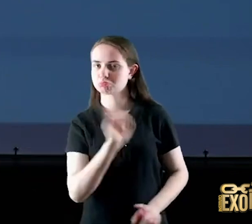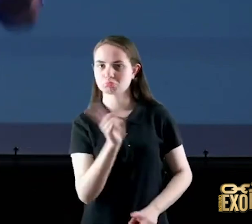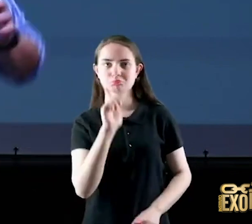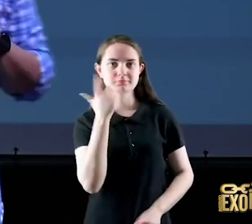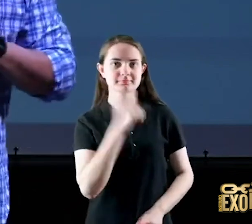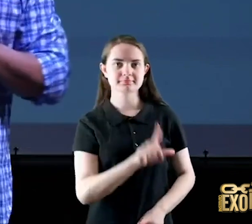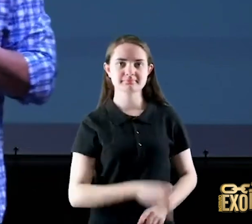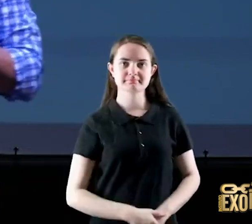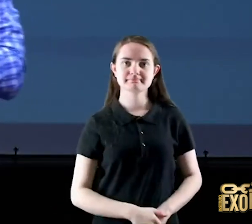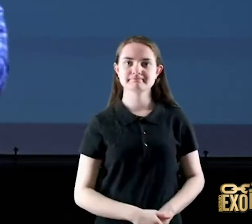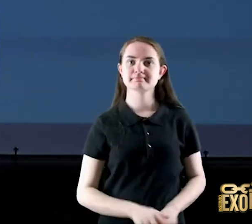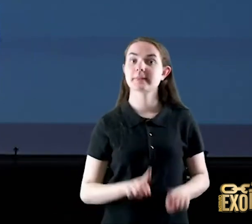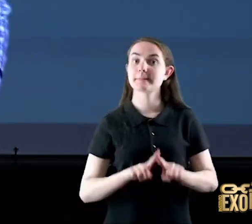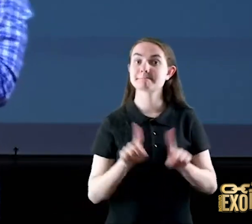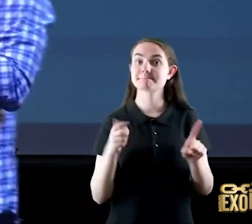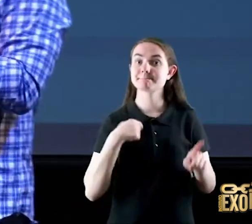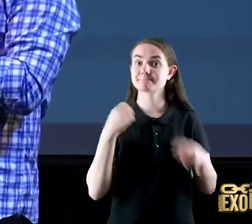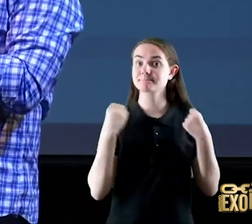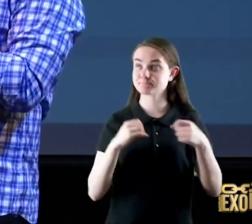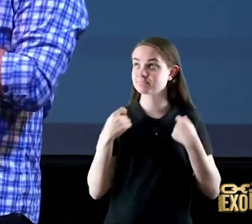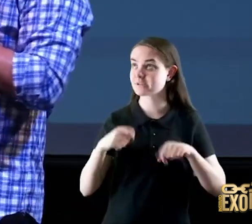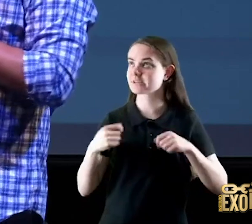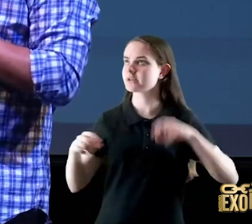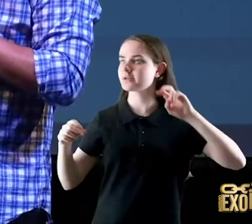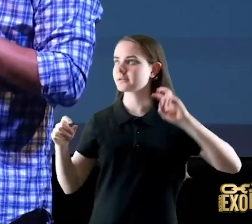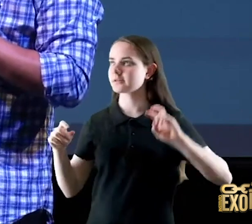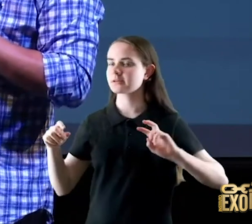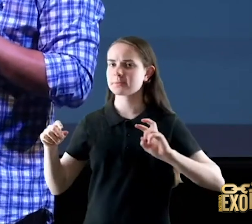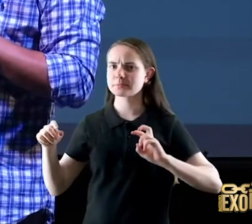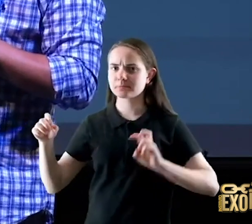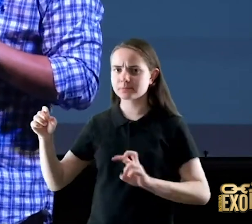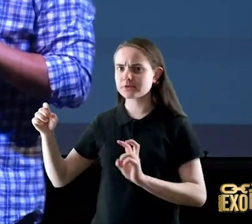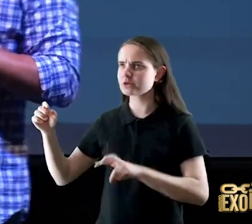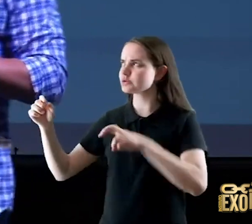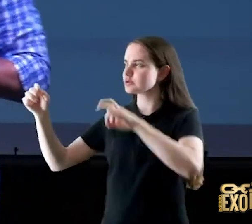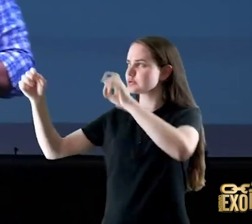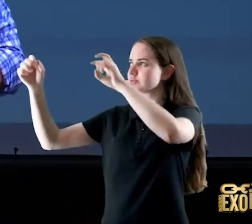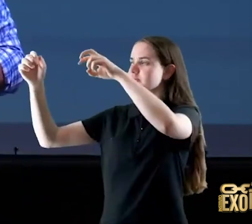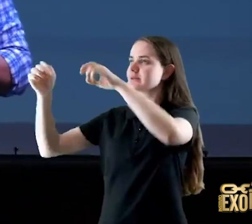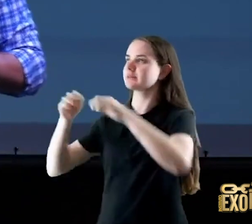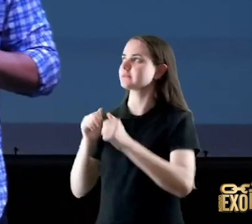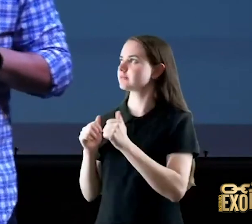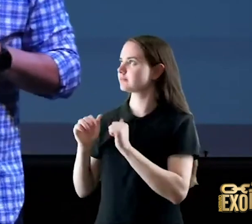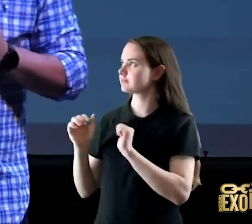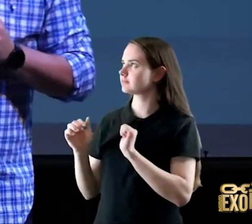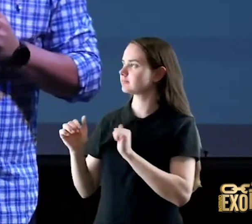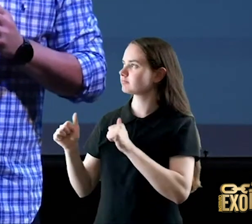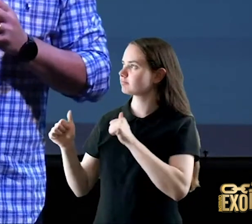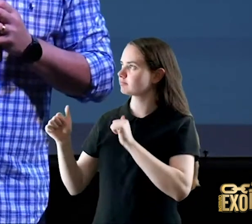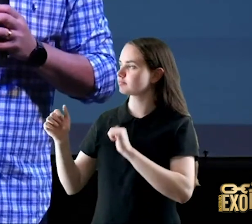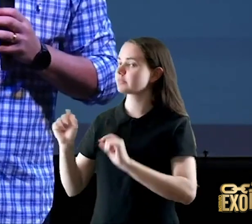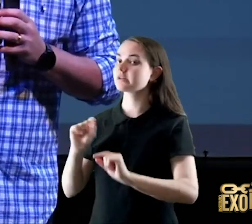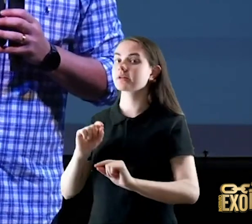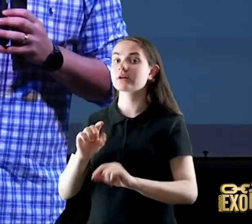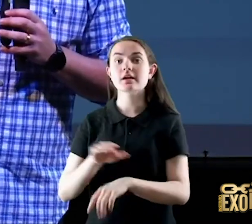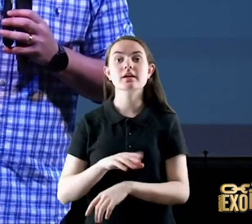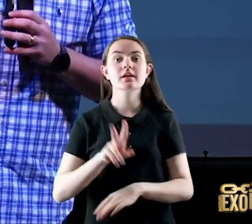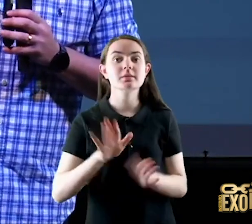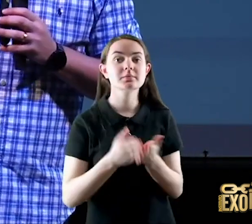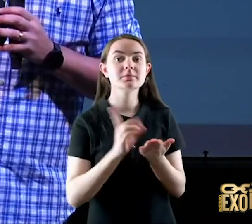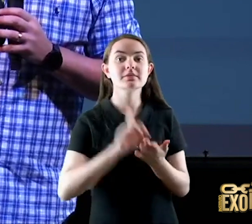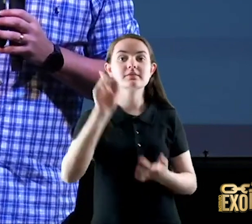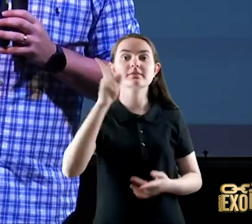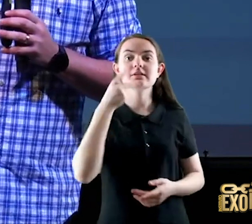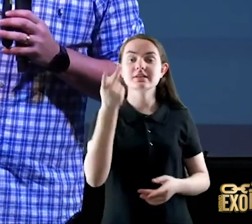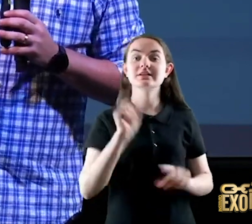abrigo do Altíssimo se eu preciso subir a Bíblia também diz quem subirá ao monte do Senhor